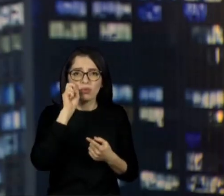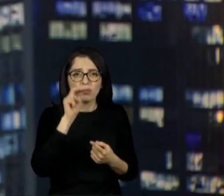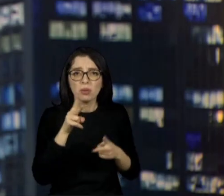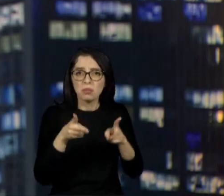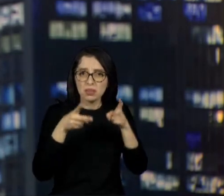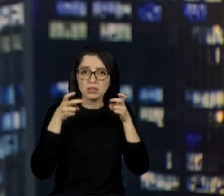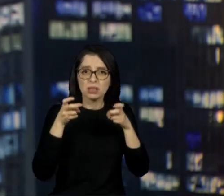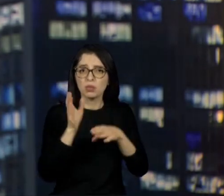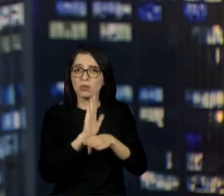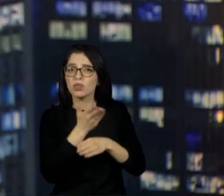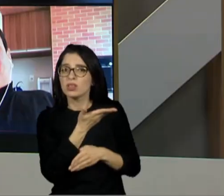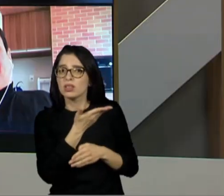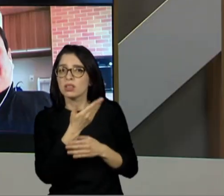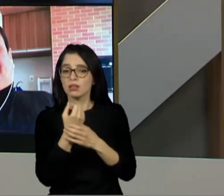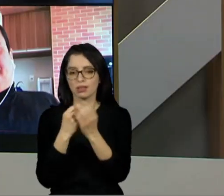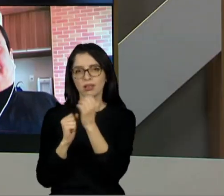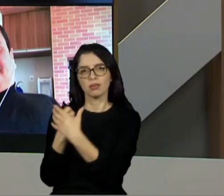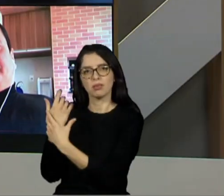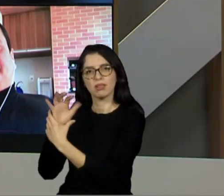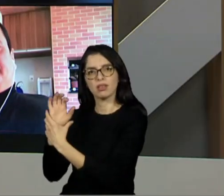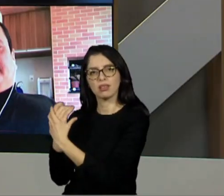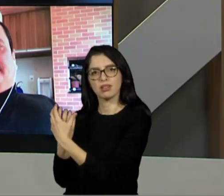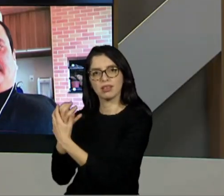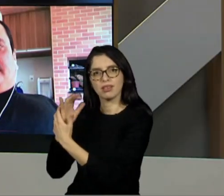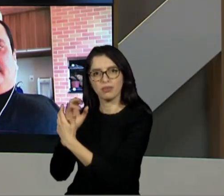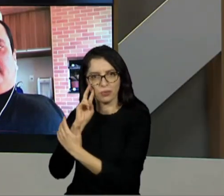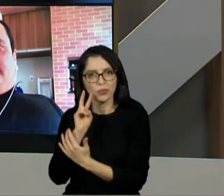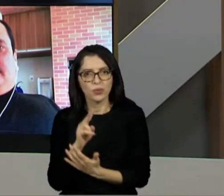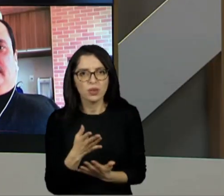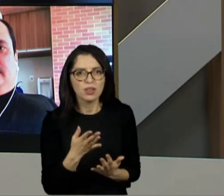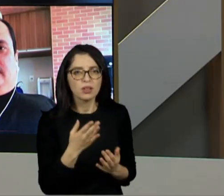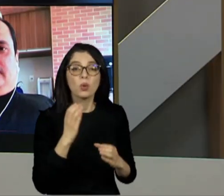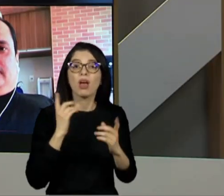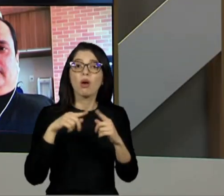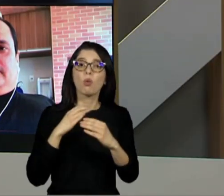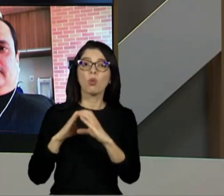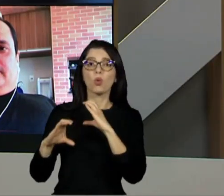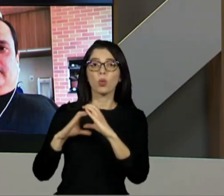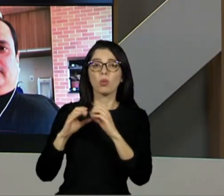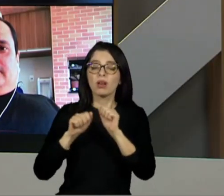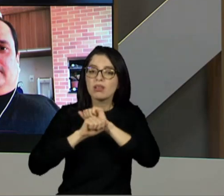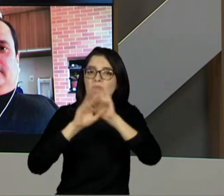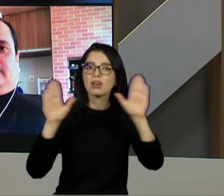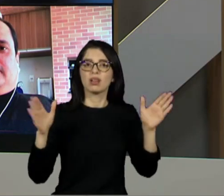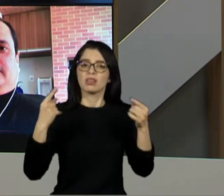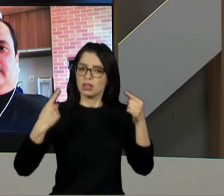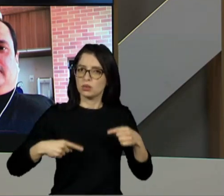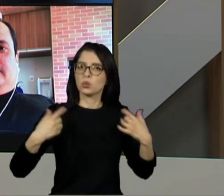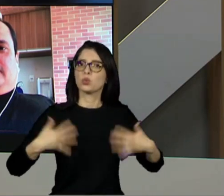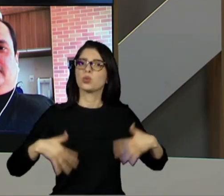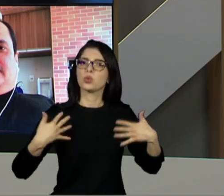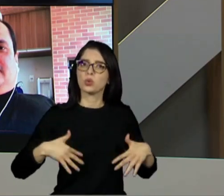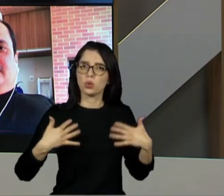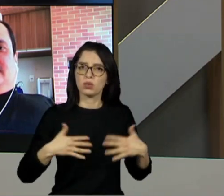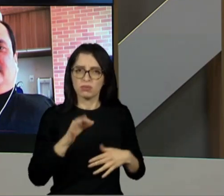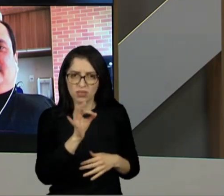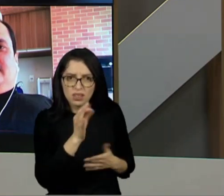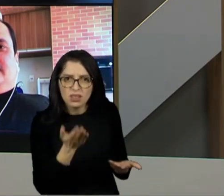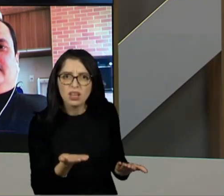encostava a mão na mão do outro, justamente para essa comunicação, não é? Que baita desafio nesse momento, né, Leonardo?